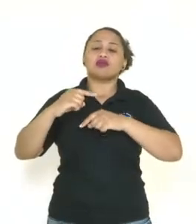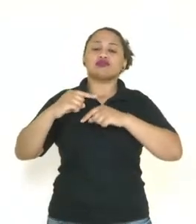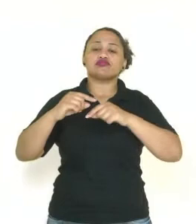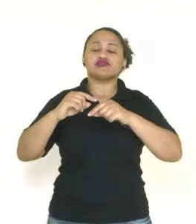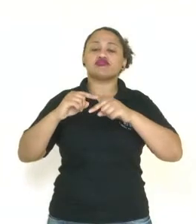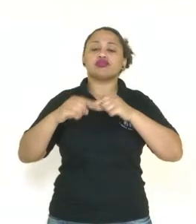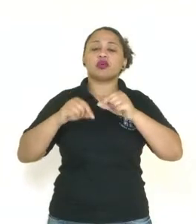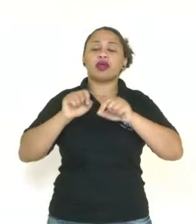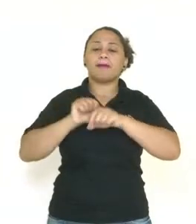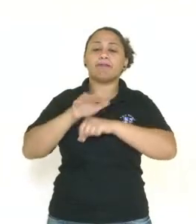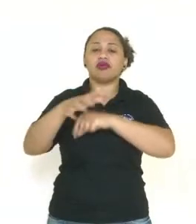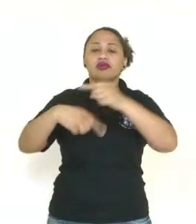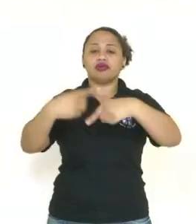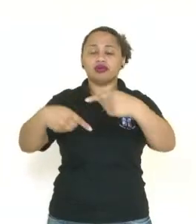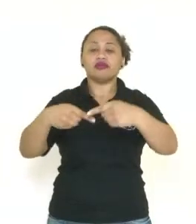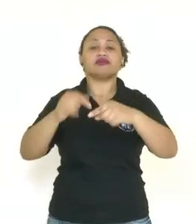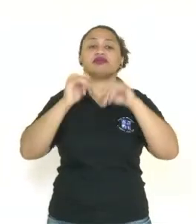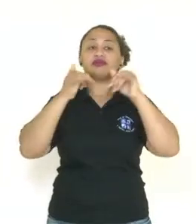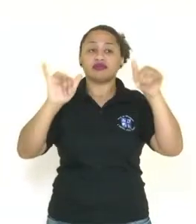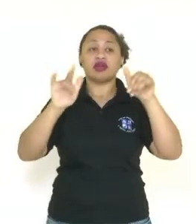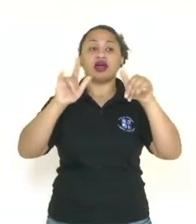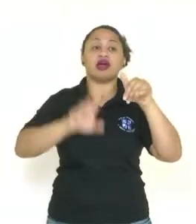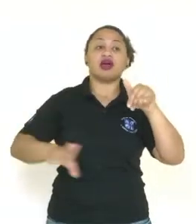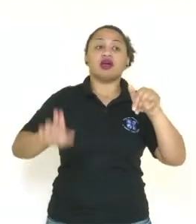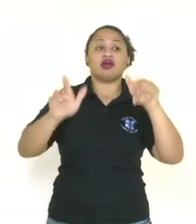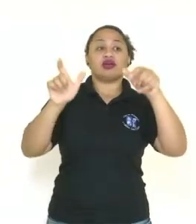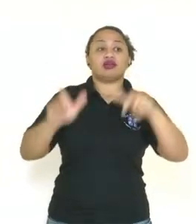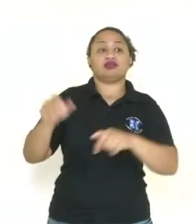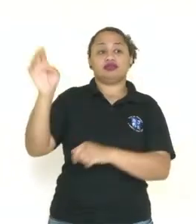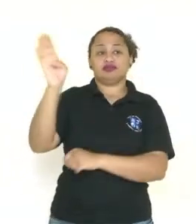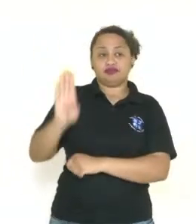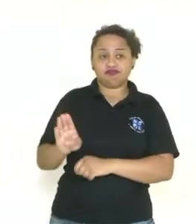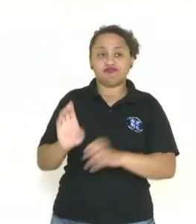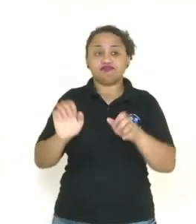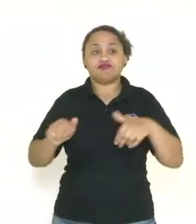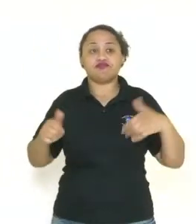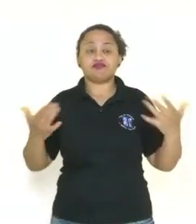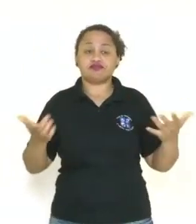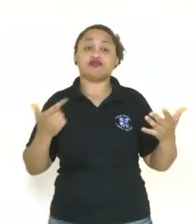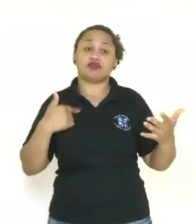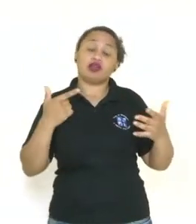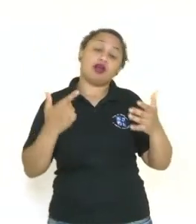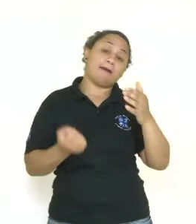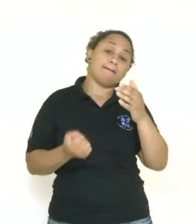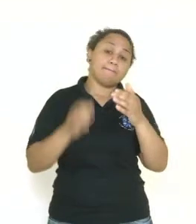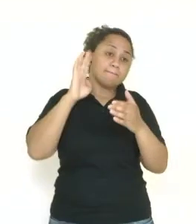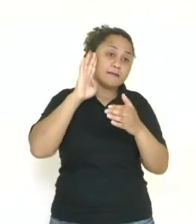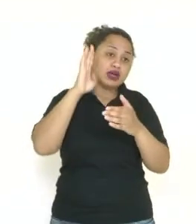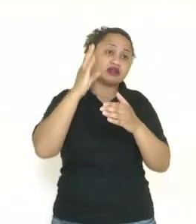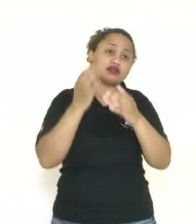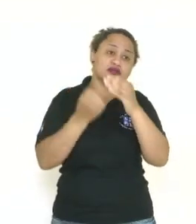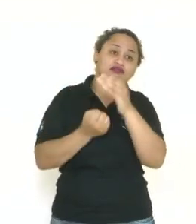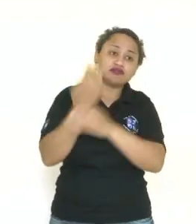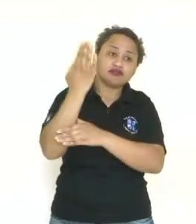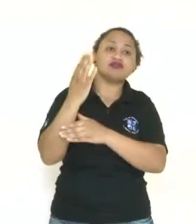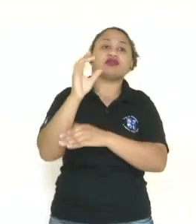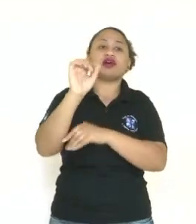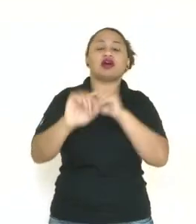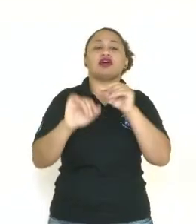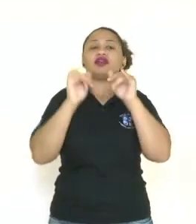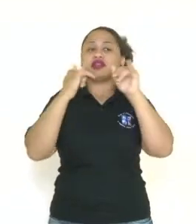amplamente utilizadas no território brasileiro. sendo consideradas fontes